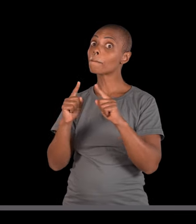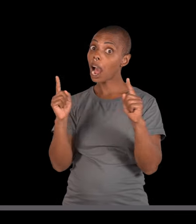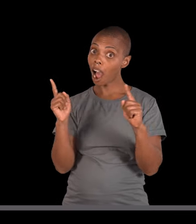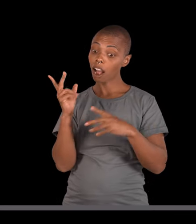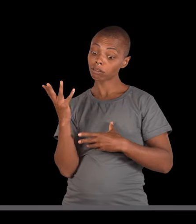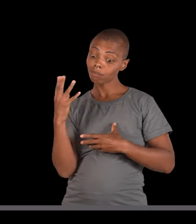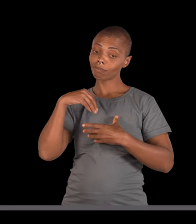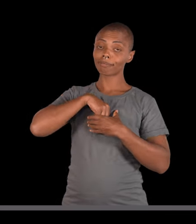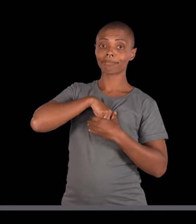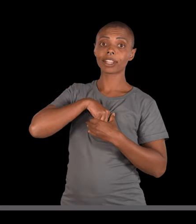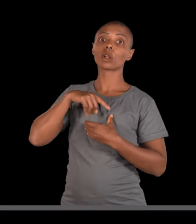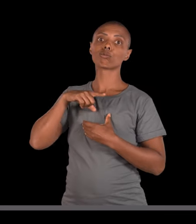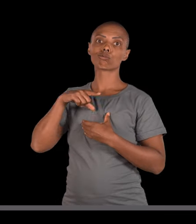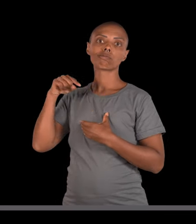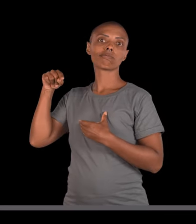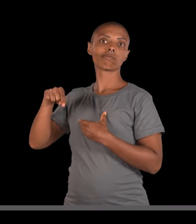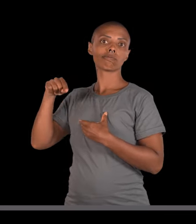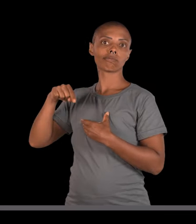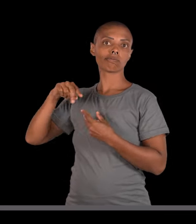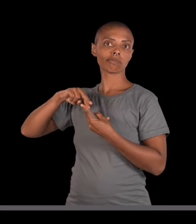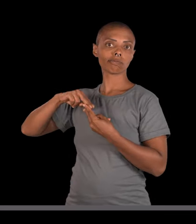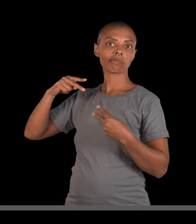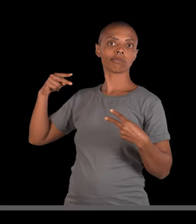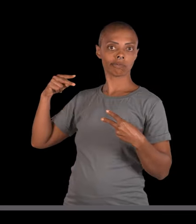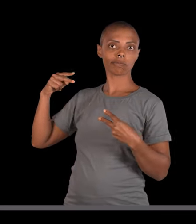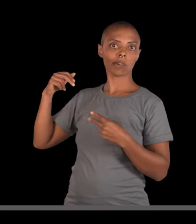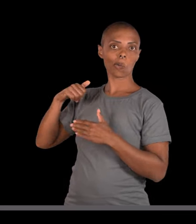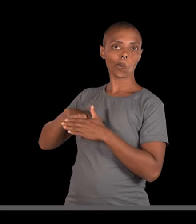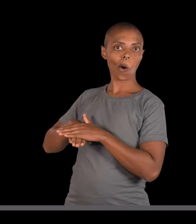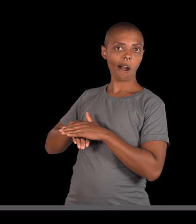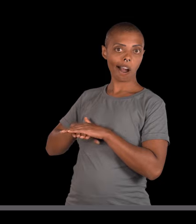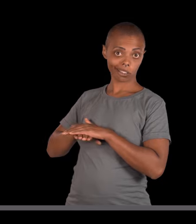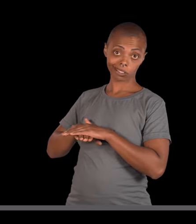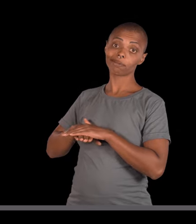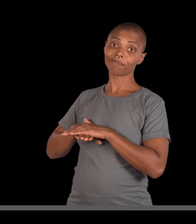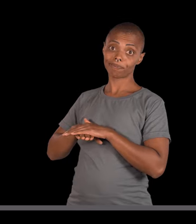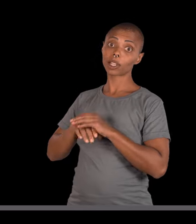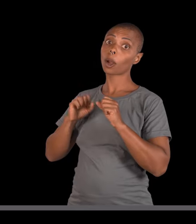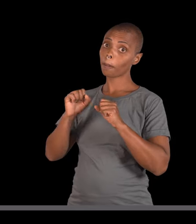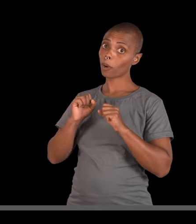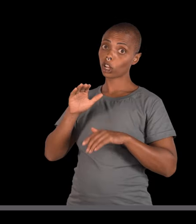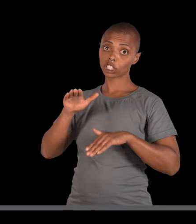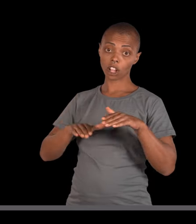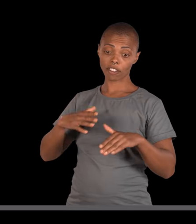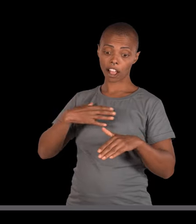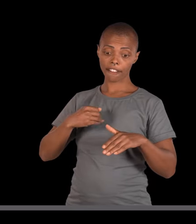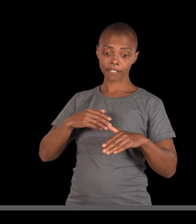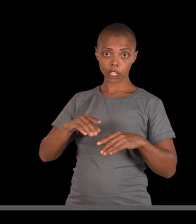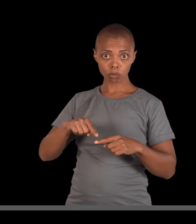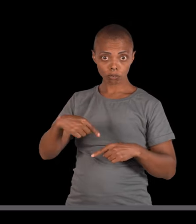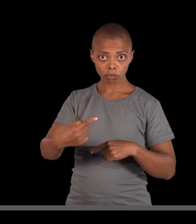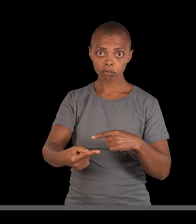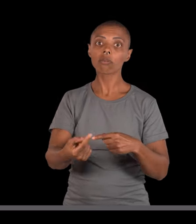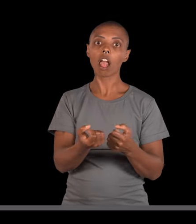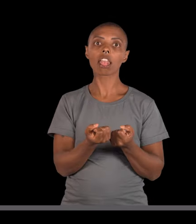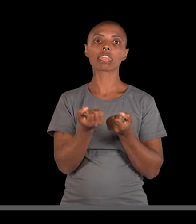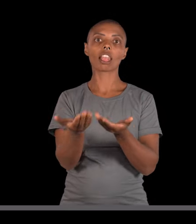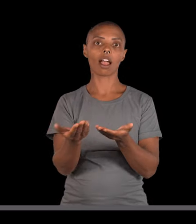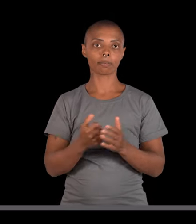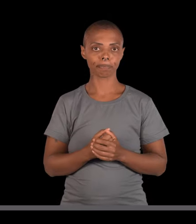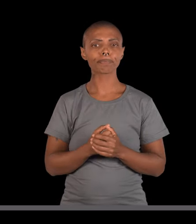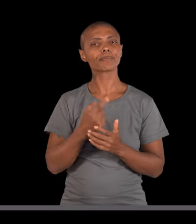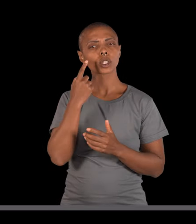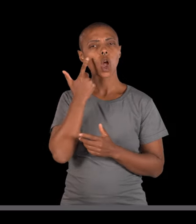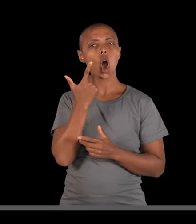filhos. O problema é que elas carregam essa mutação no material genético delas. E isso pode ser passado para as